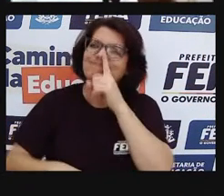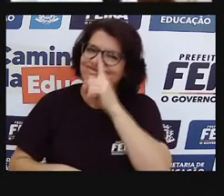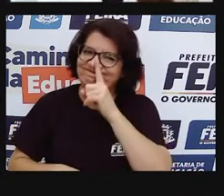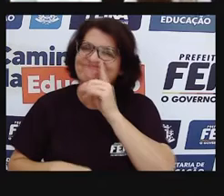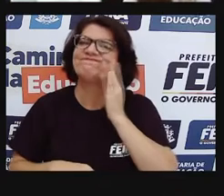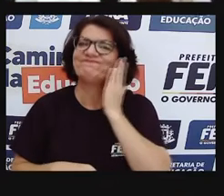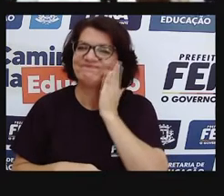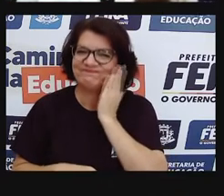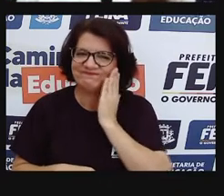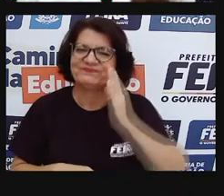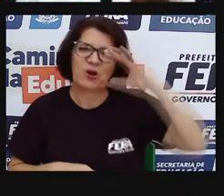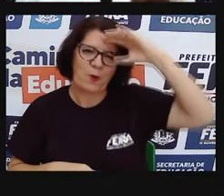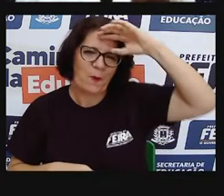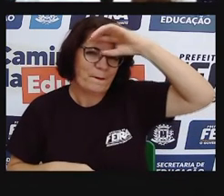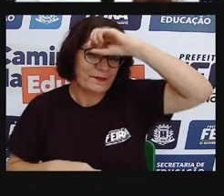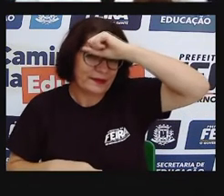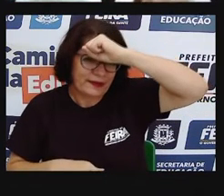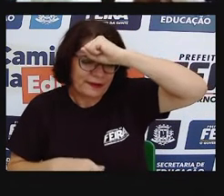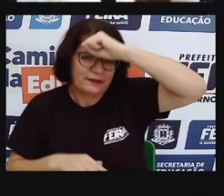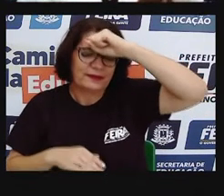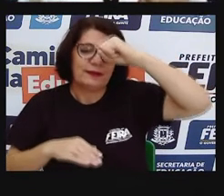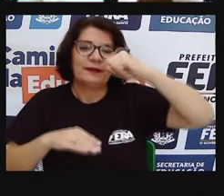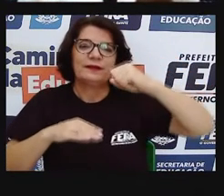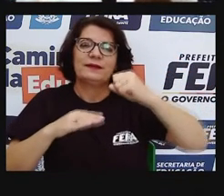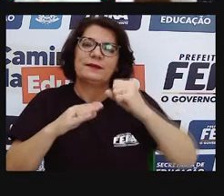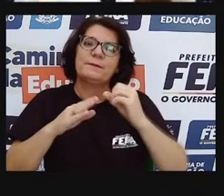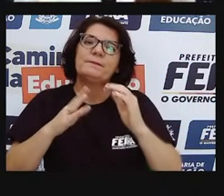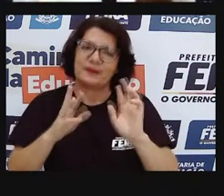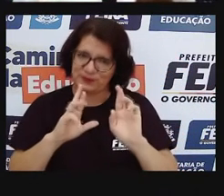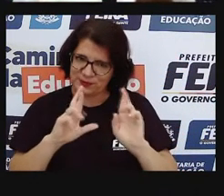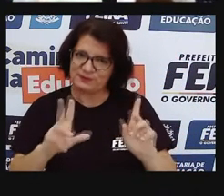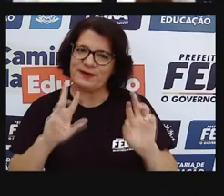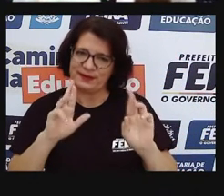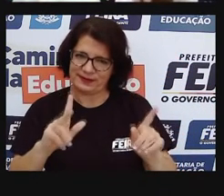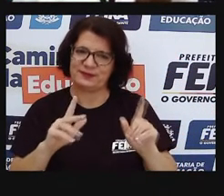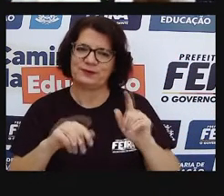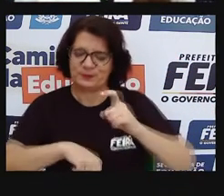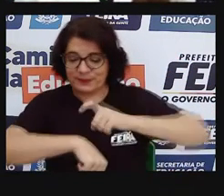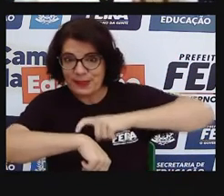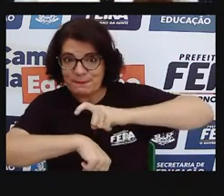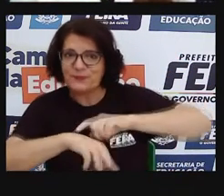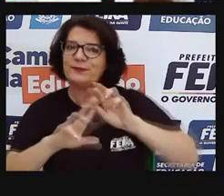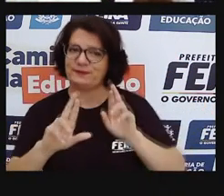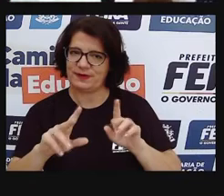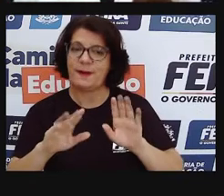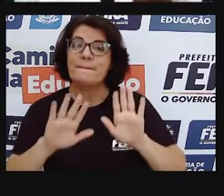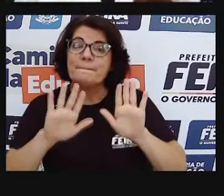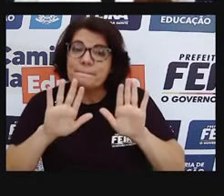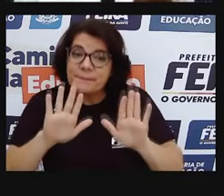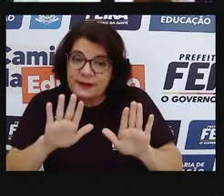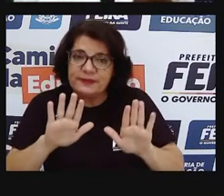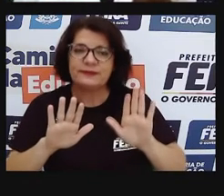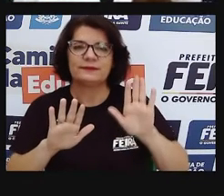nos quintais dos vizinhos, nossa realidade é outra, mudou, mas a gente não esquece desse lugar.